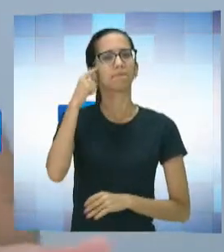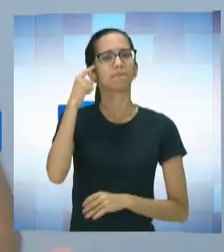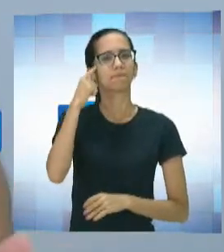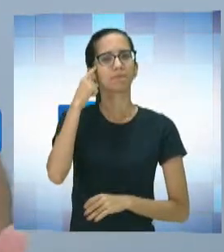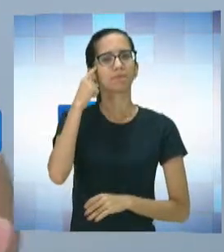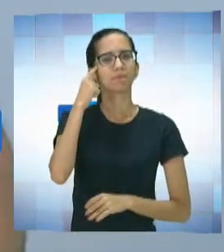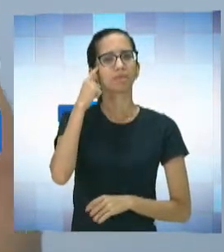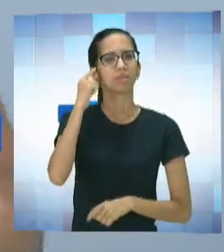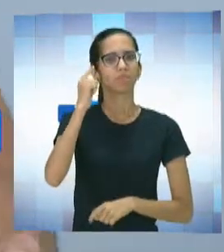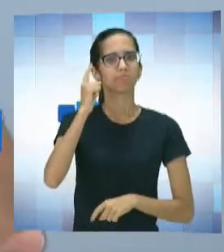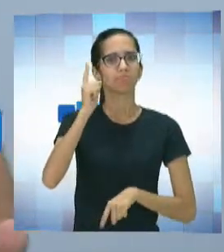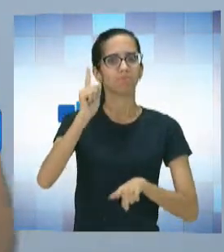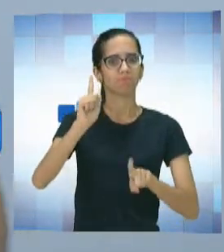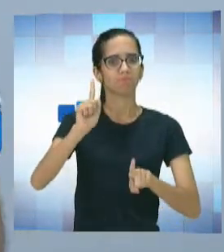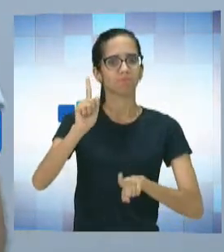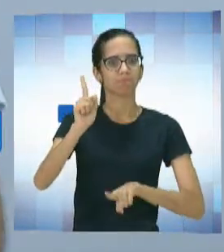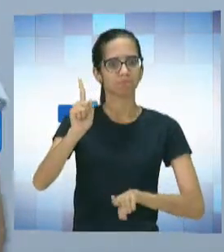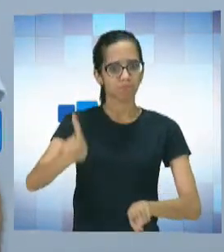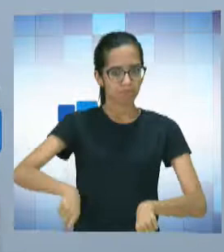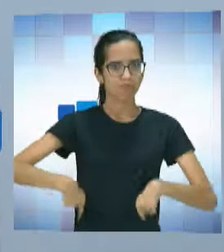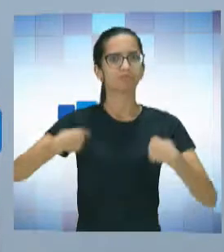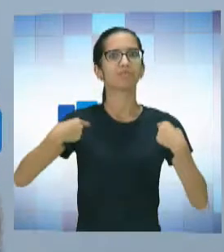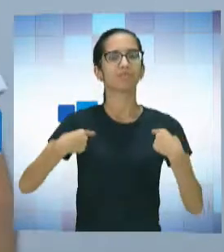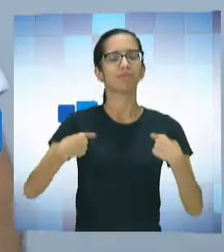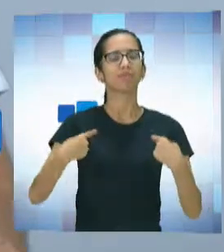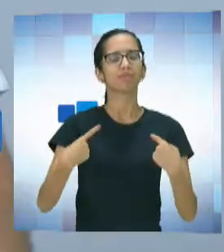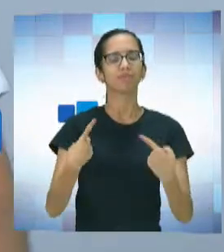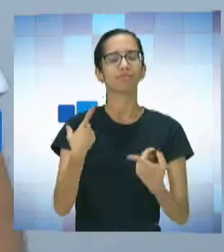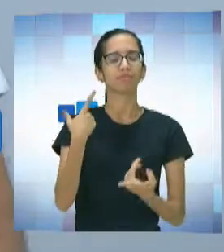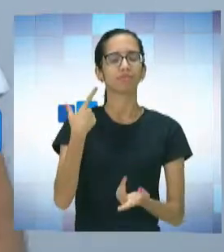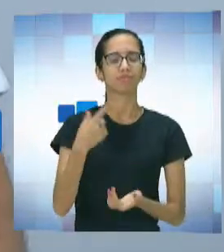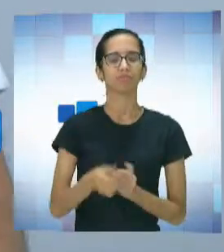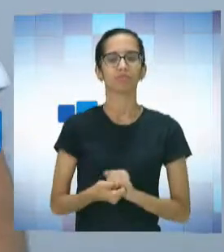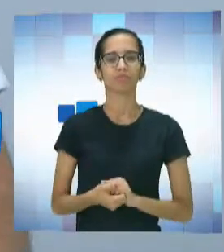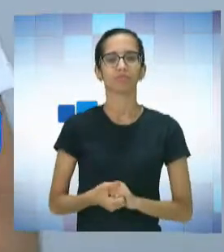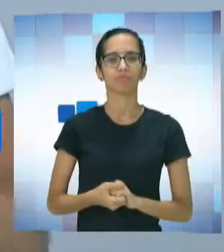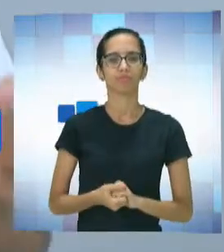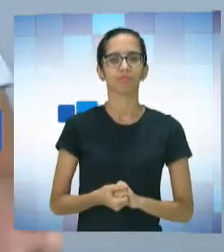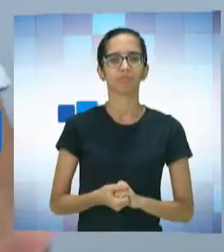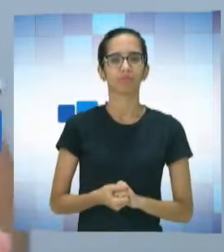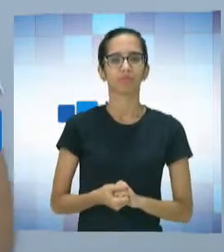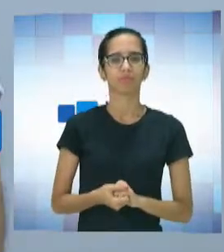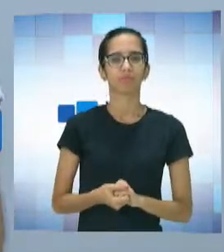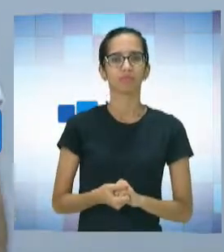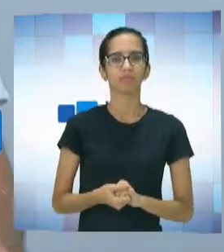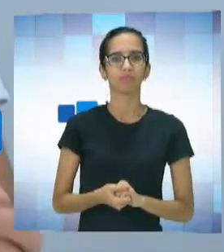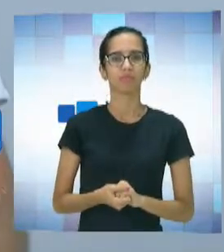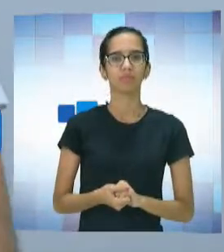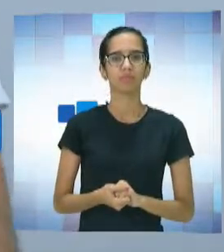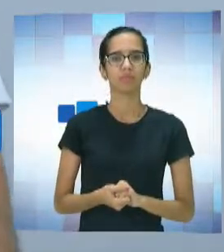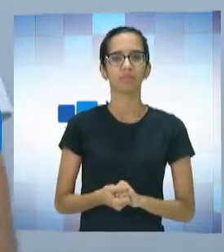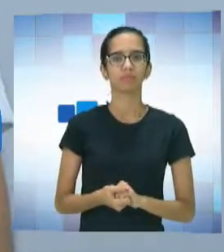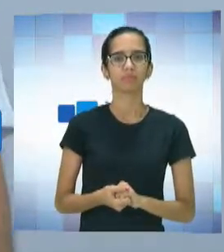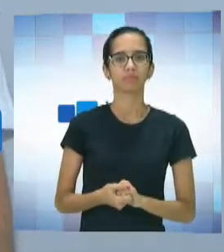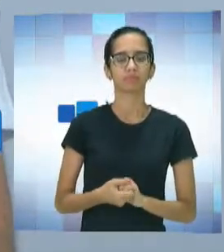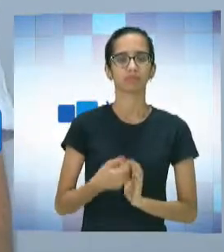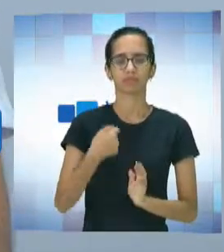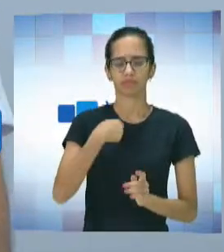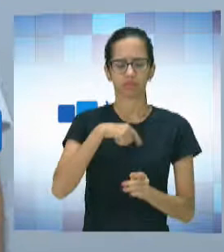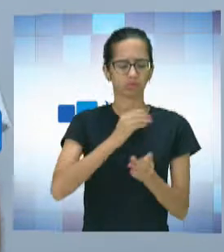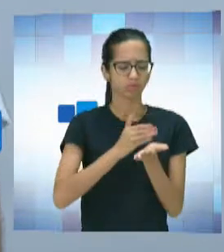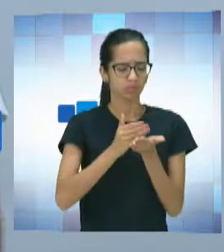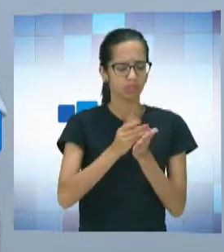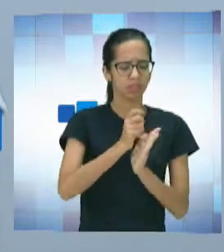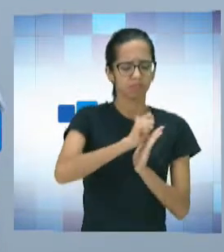desafio, na verdade, foi um desafio mesmo. Então, aquilo, Chico, eu comecei a fazer dentro de um papel ali, anotando